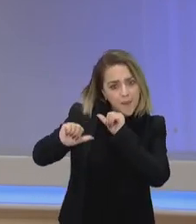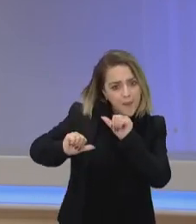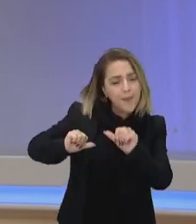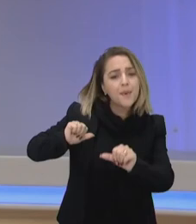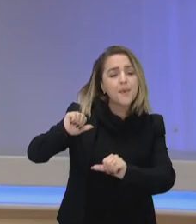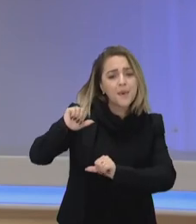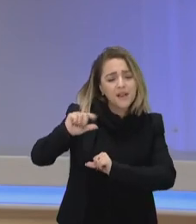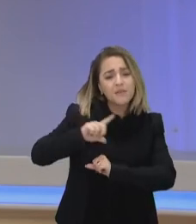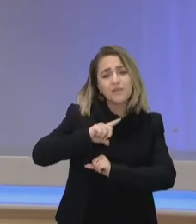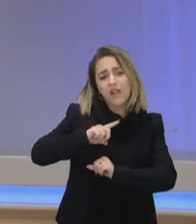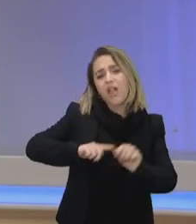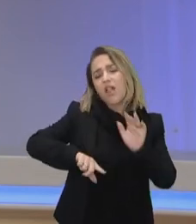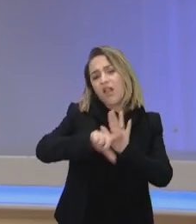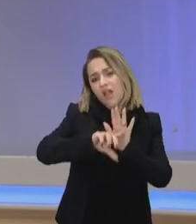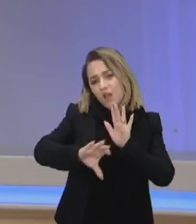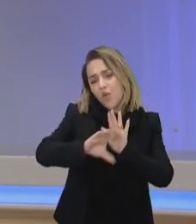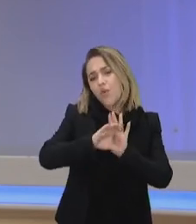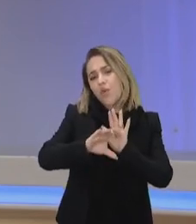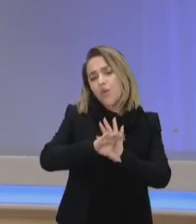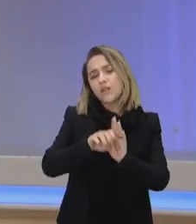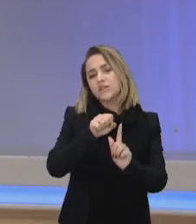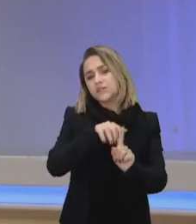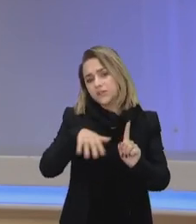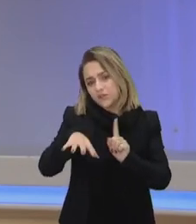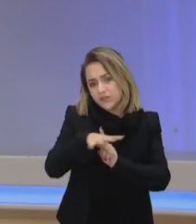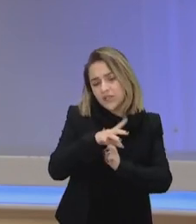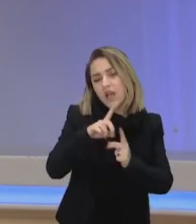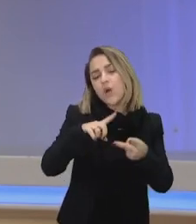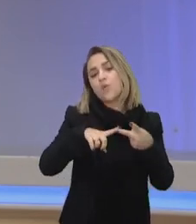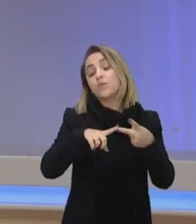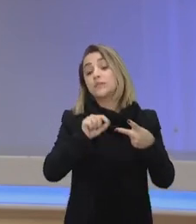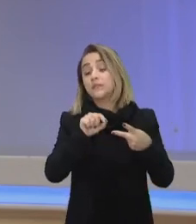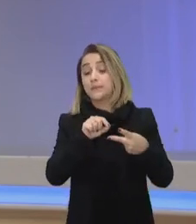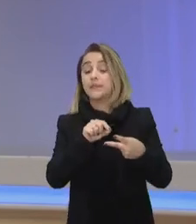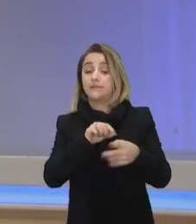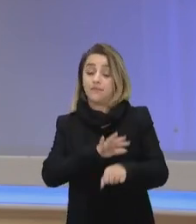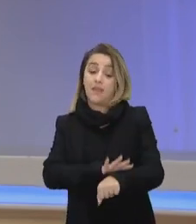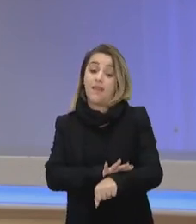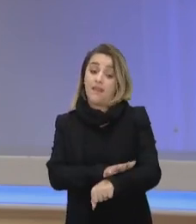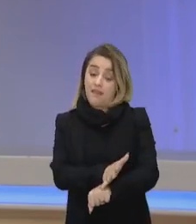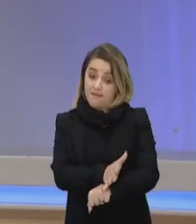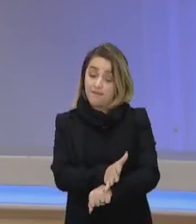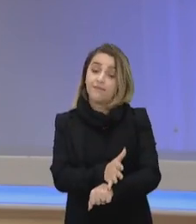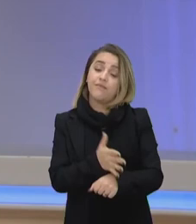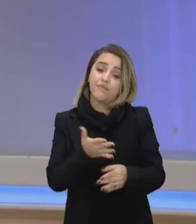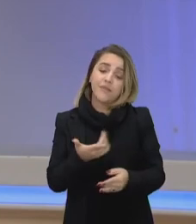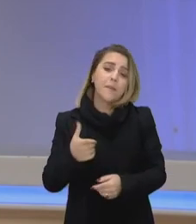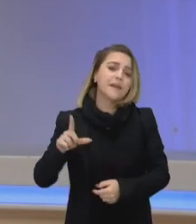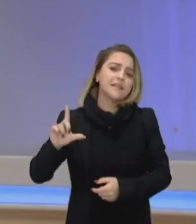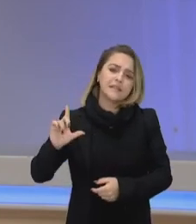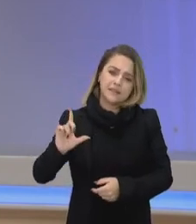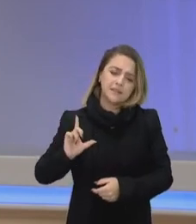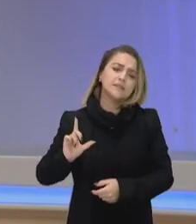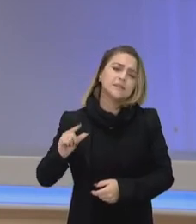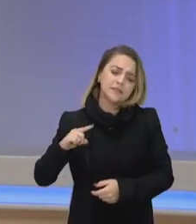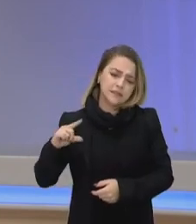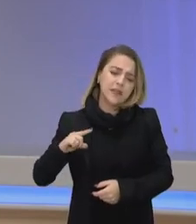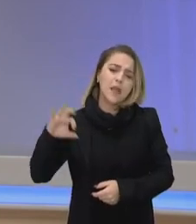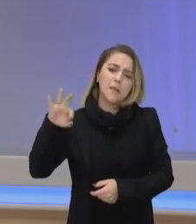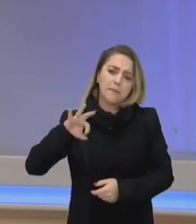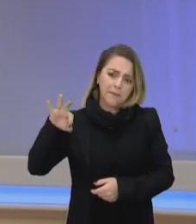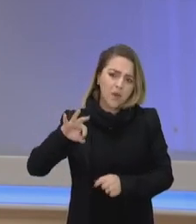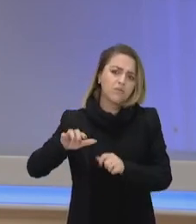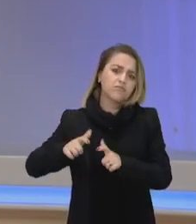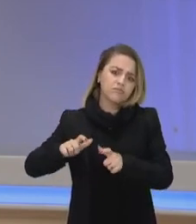das cotas sociais e das cotas raciais, mas nas universidades públicas havia, até pouco tempo atrás, uma proporção